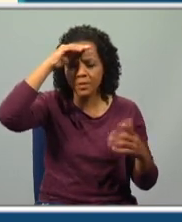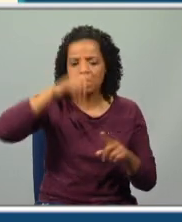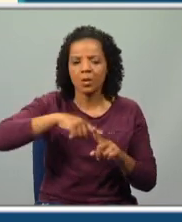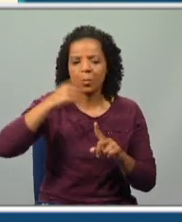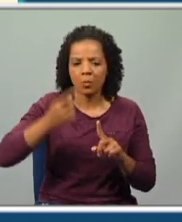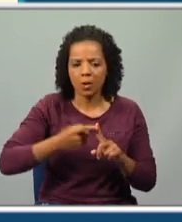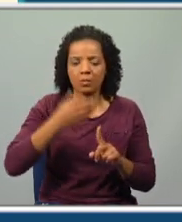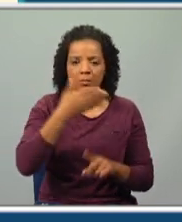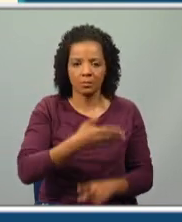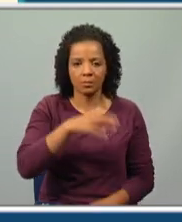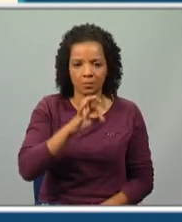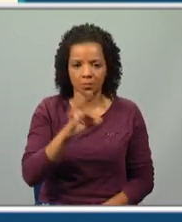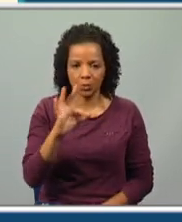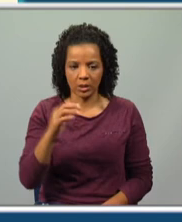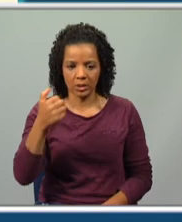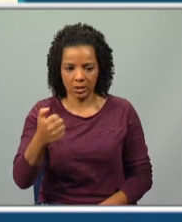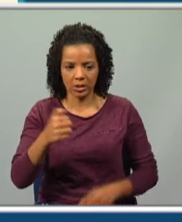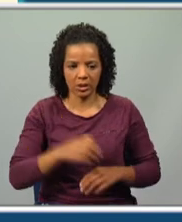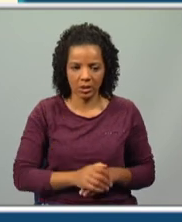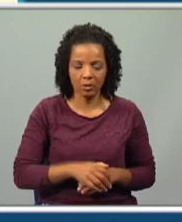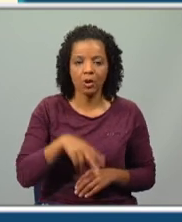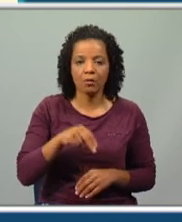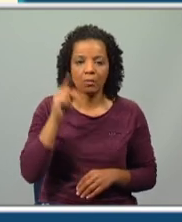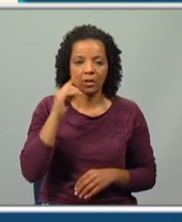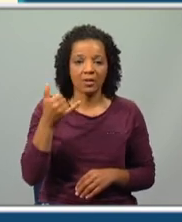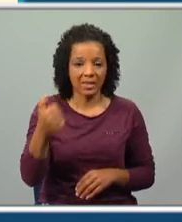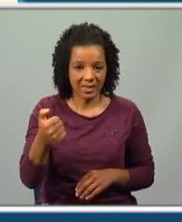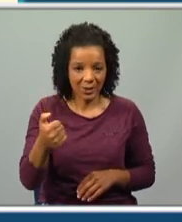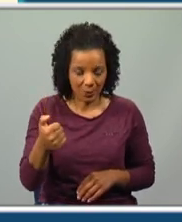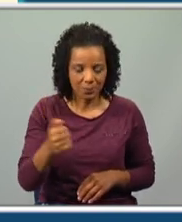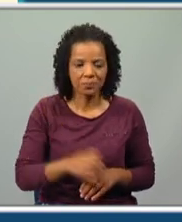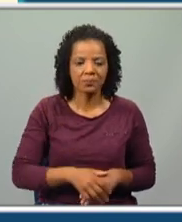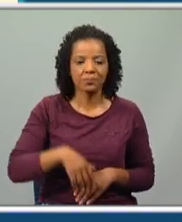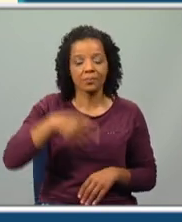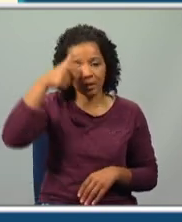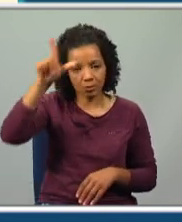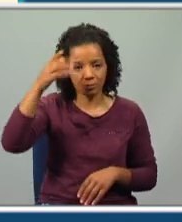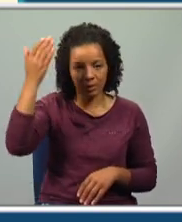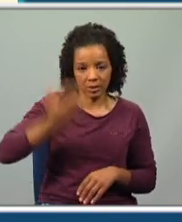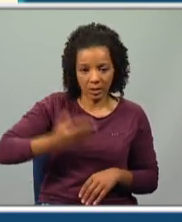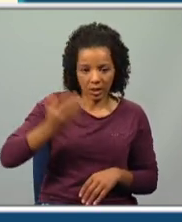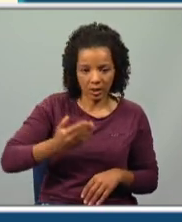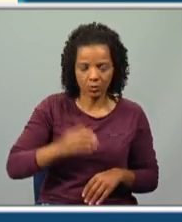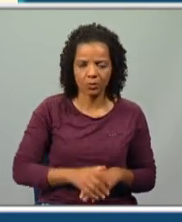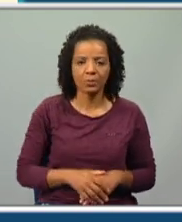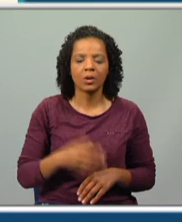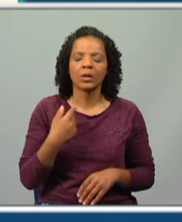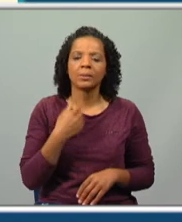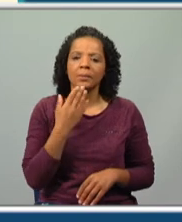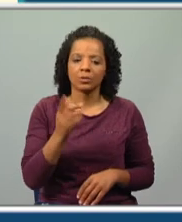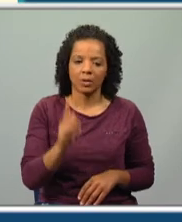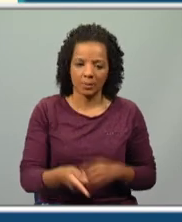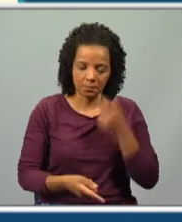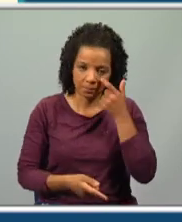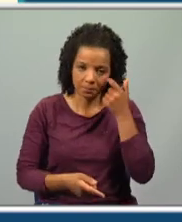ano concreto, em 1845, 25 de novembro, recordas-te? Licenciado em Direito foi. E aqui o que eu te peço